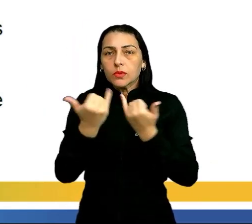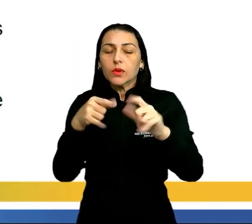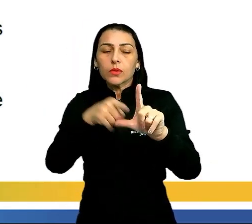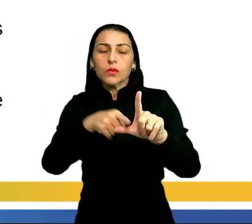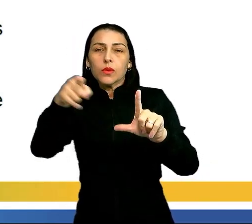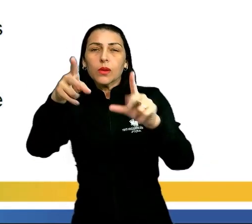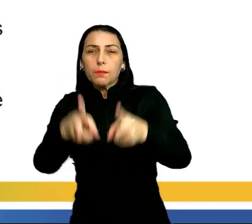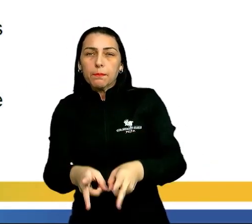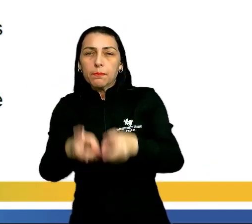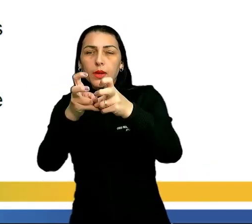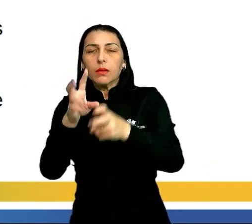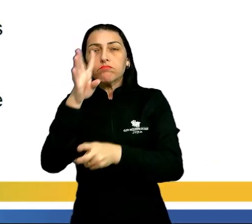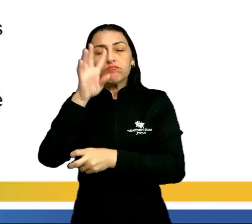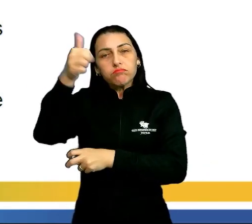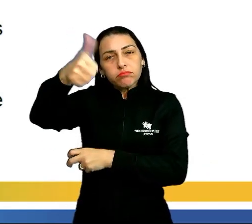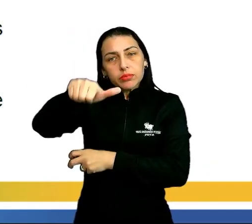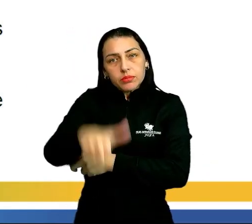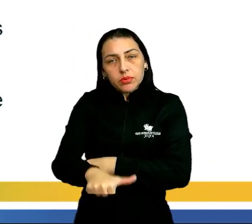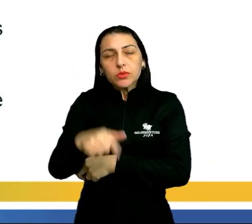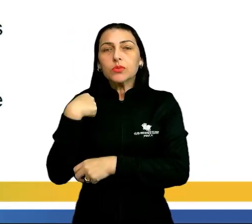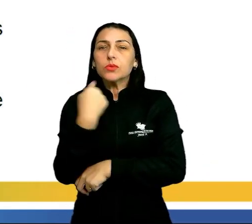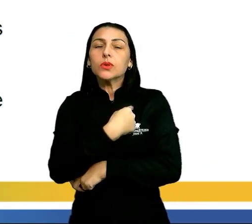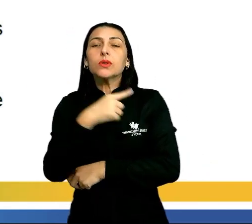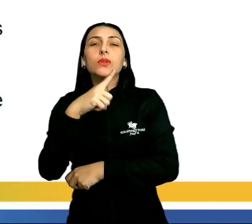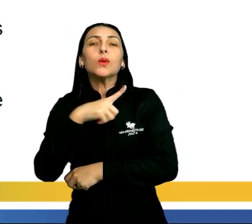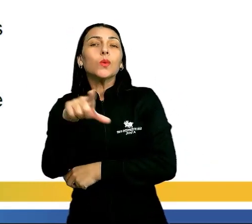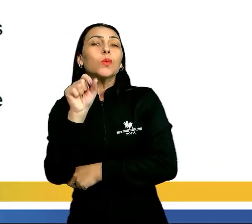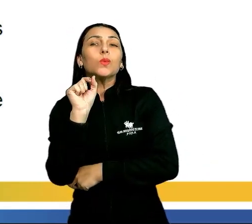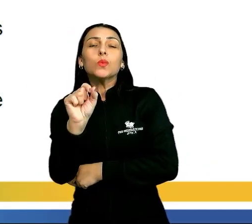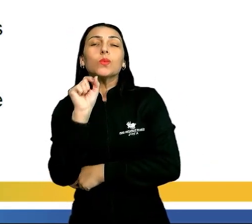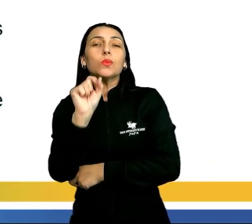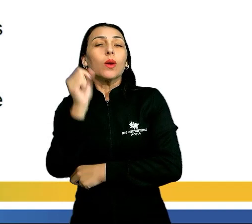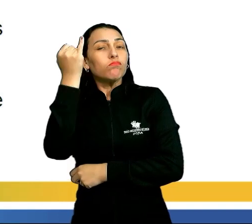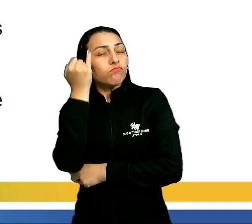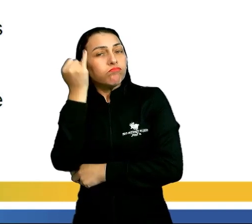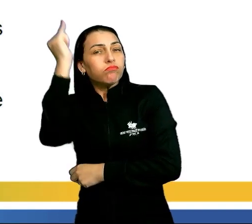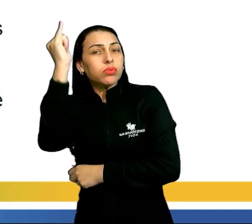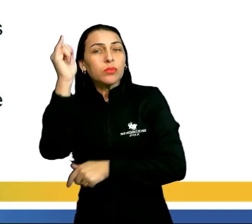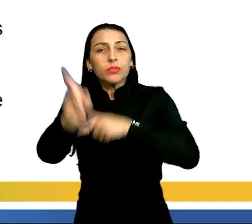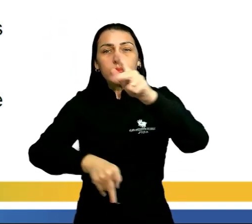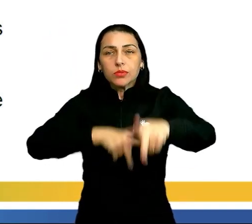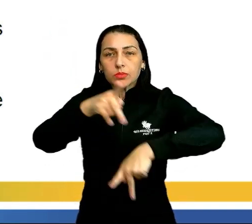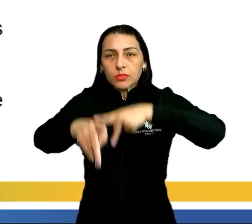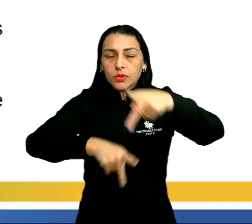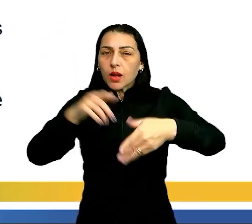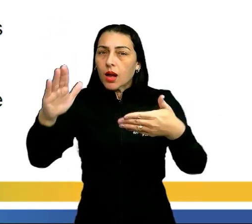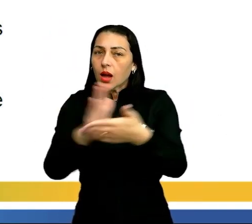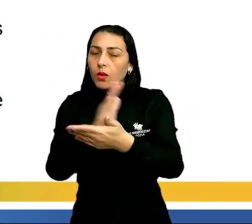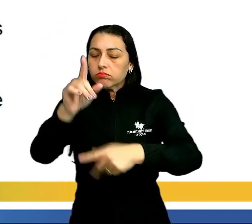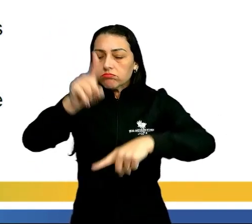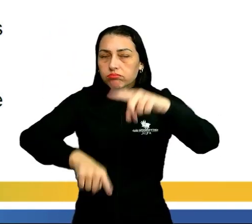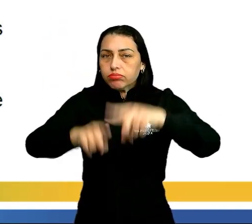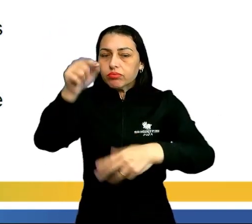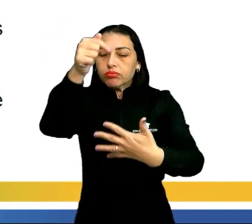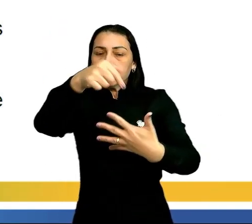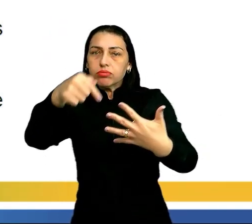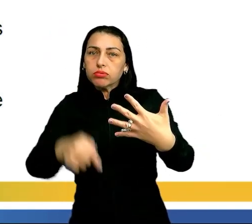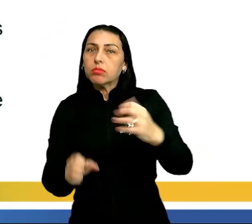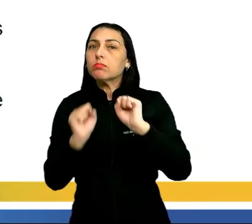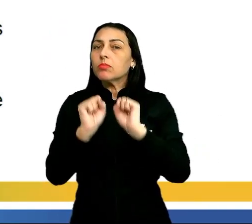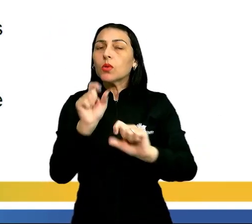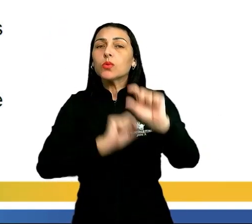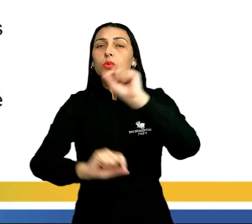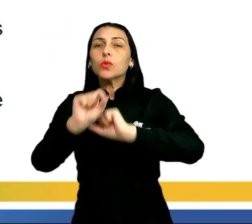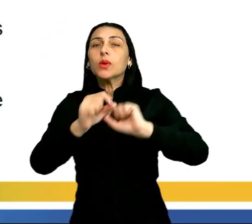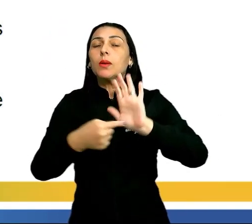gráfico é observado e analisado, a gente tem aí uma ideia dessa população e de alguns elementos que a gente pode aí